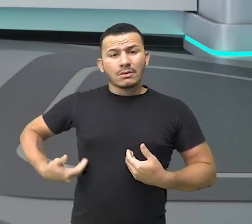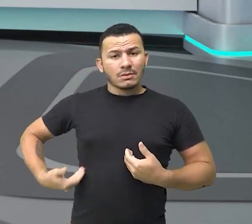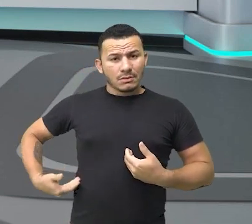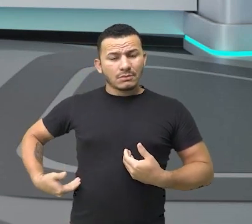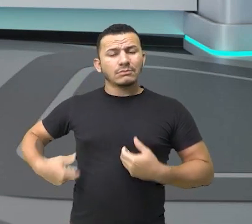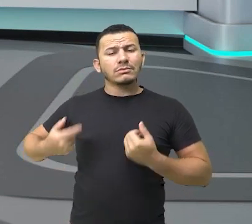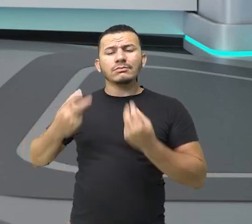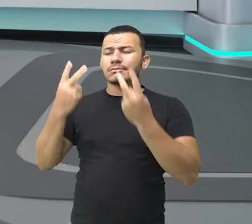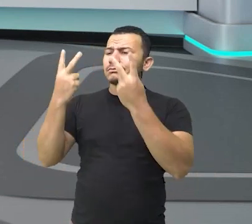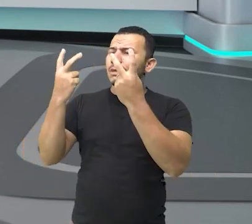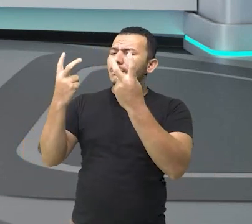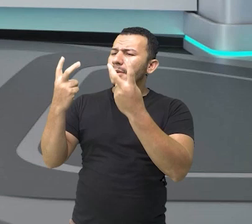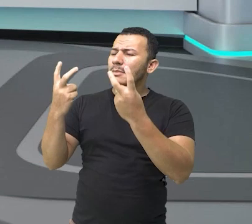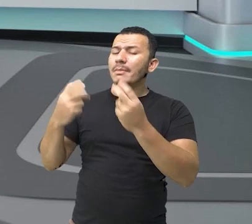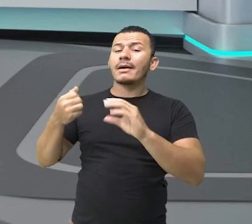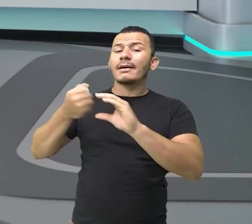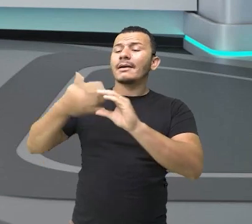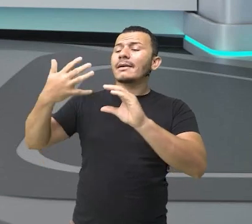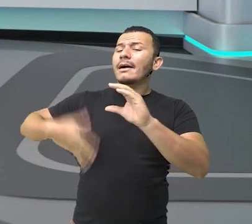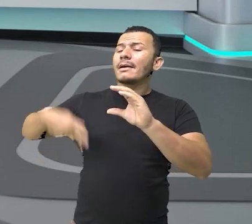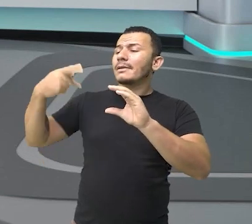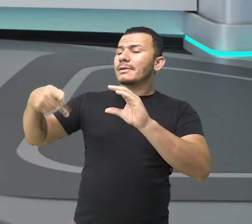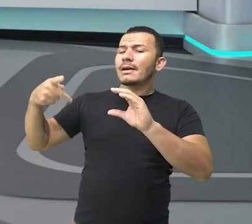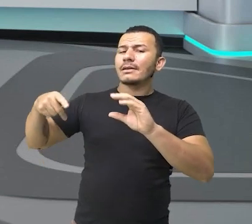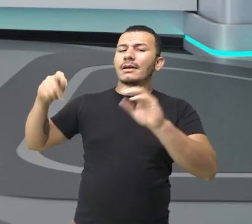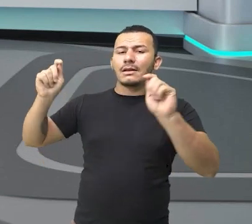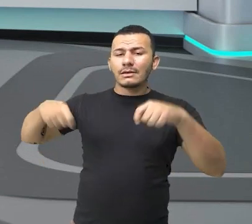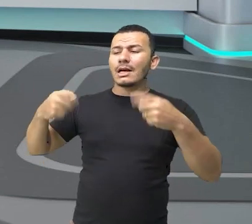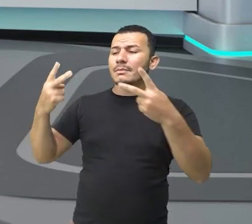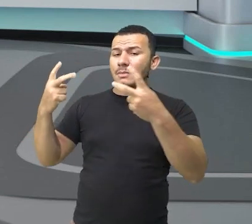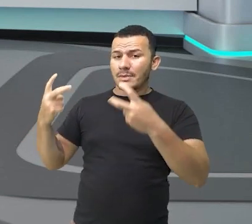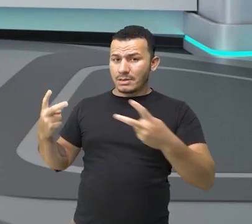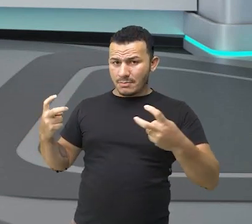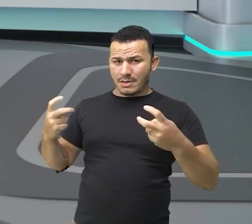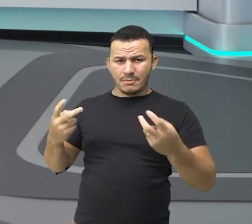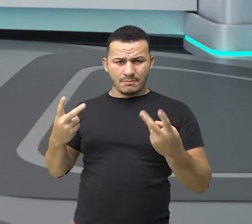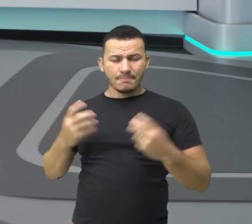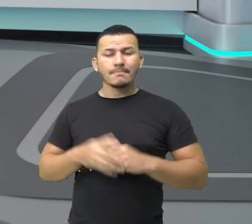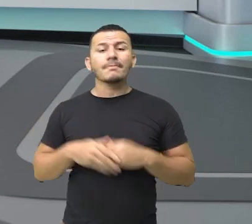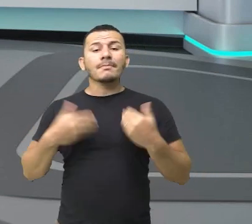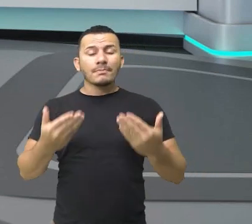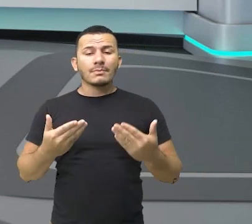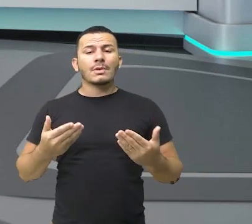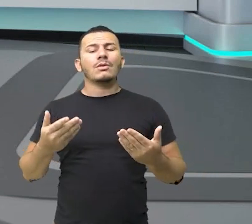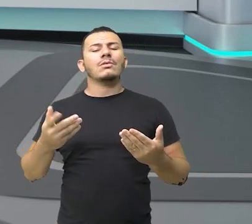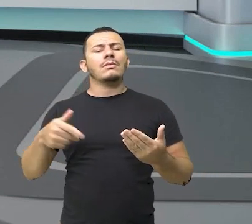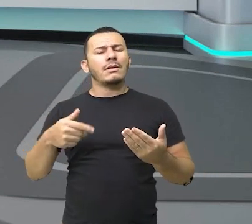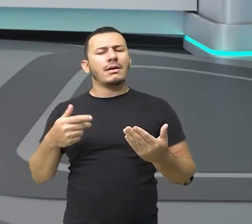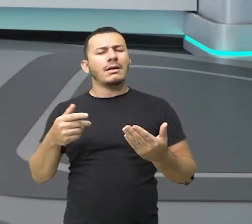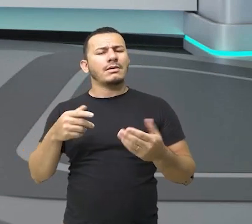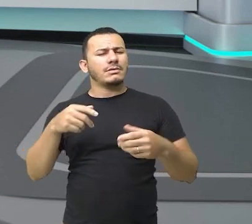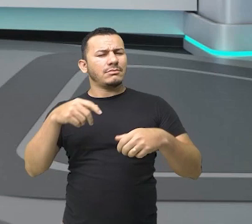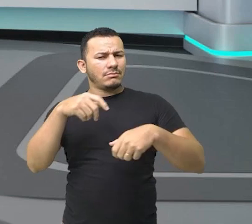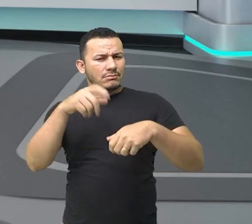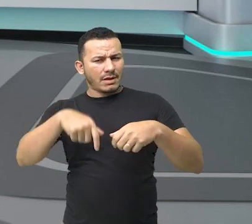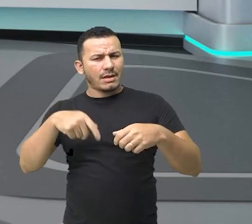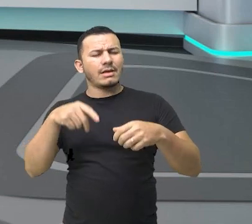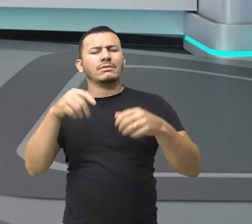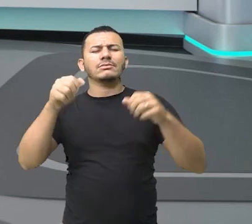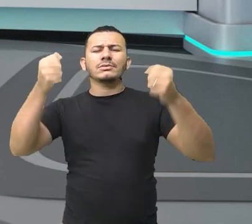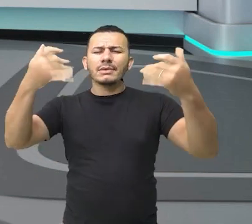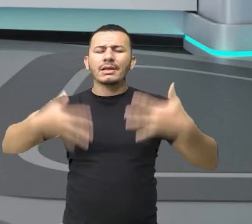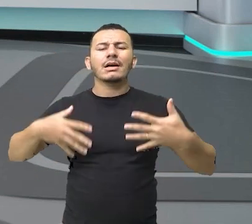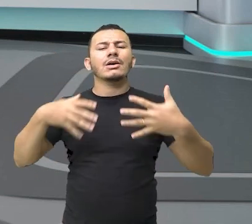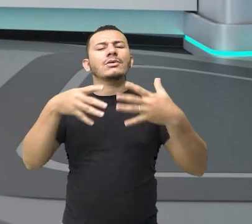tudo isso ao observar este quadro. E essa atividade que nós acabamos de fazer aqui, de dizer o que tem no